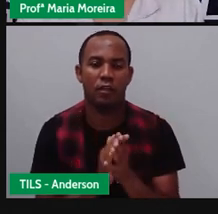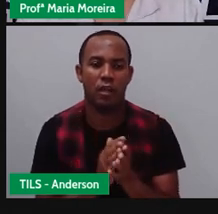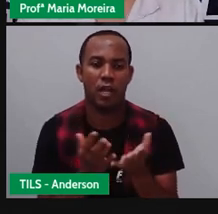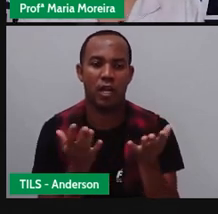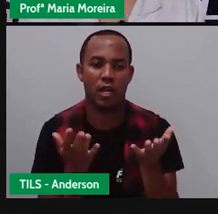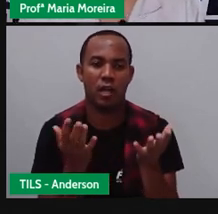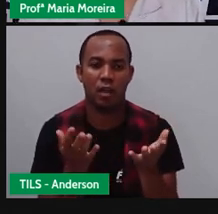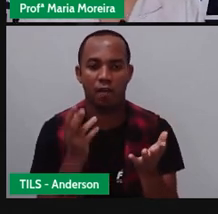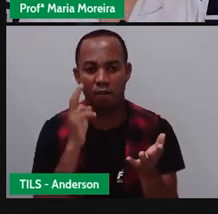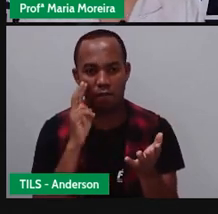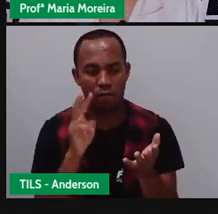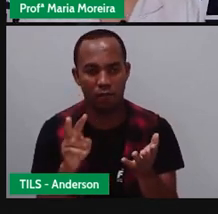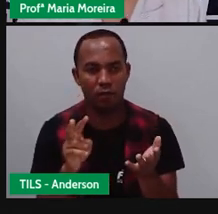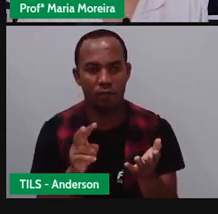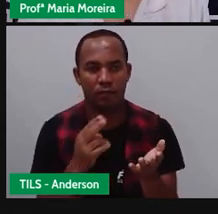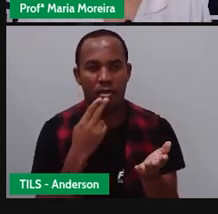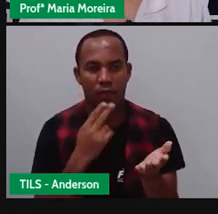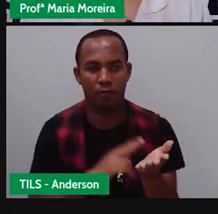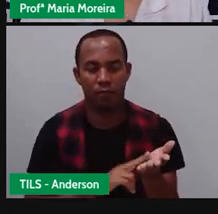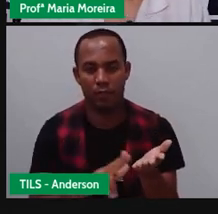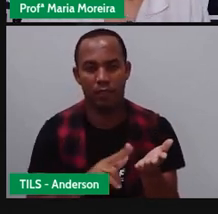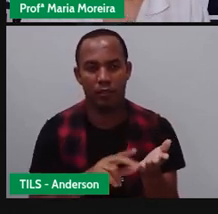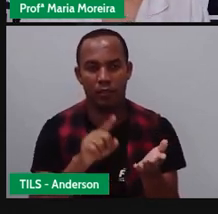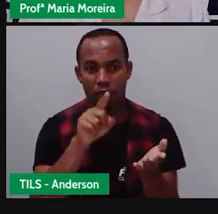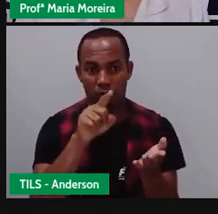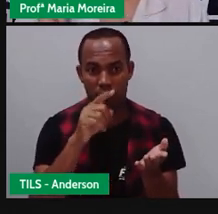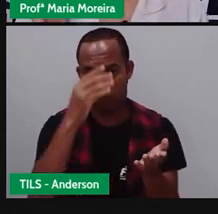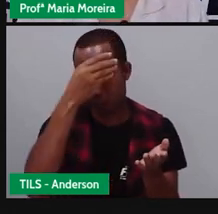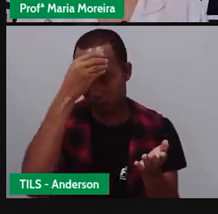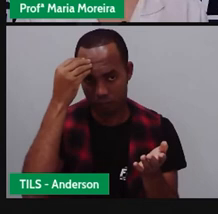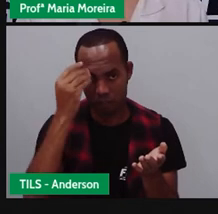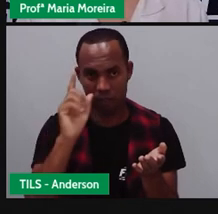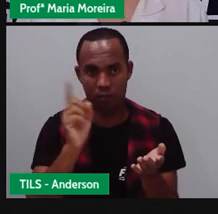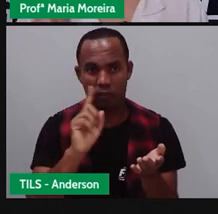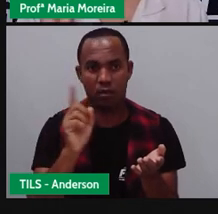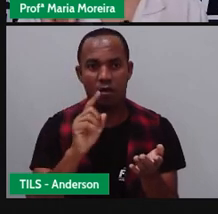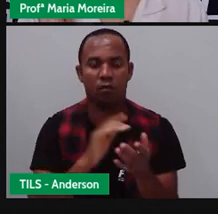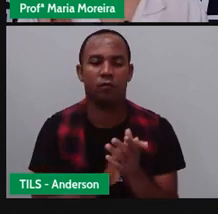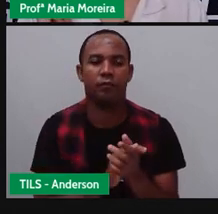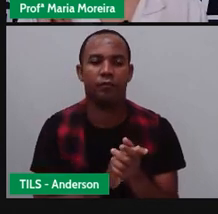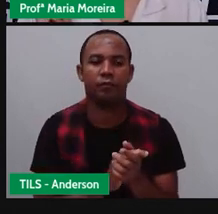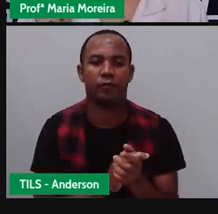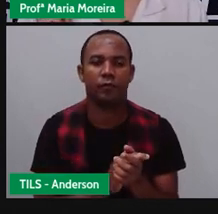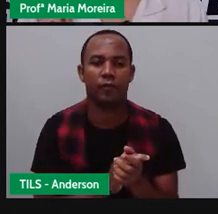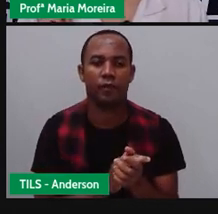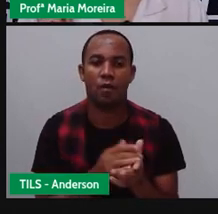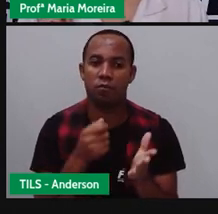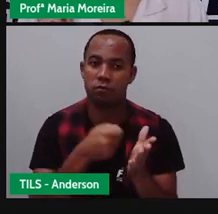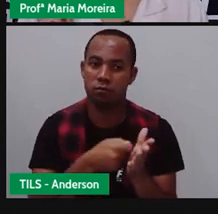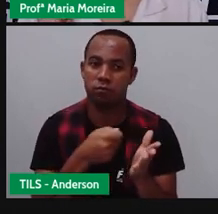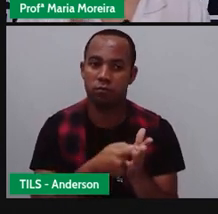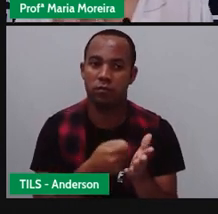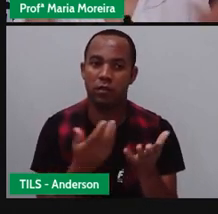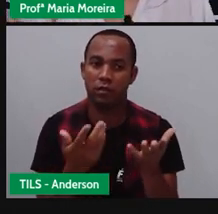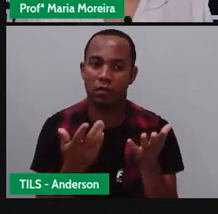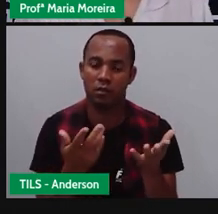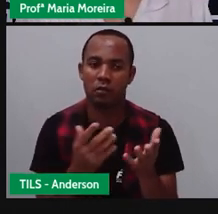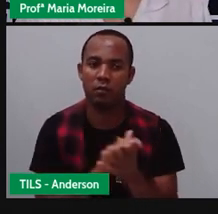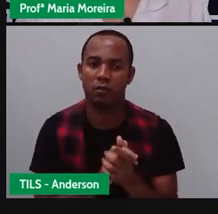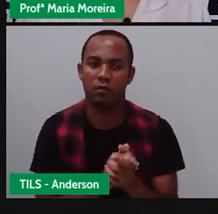ver os bilhetinhos de vocês, tá? Não esqueçam de produzir, porque na próxima aula de linguagens, eu irei estar aqui cobrando comprar,